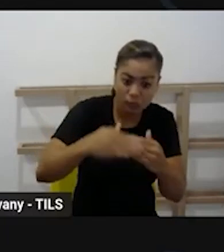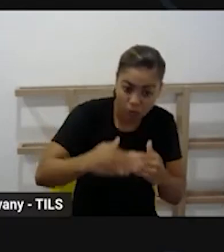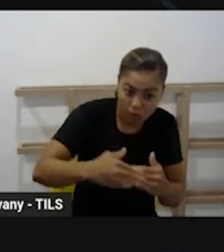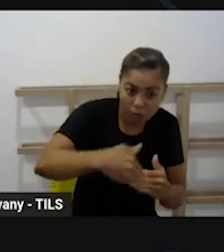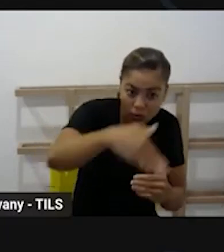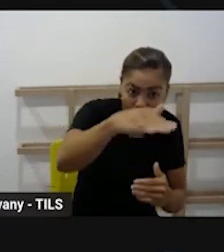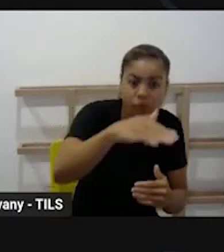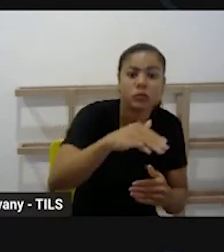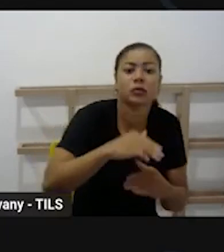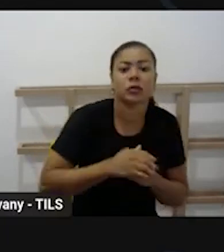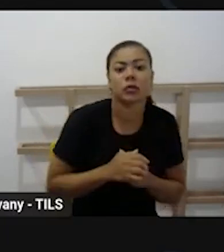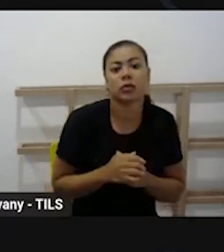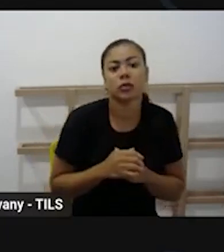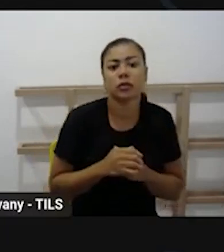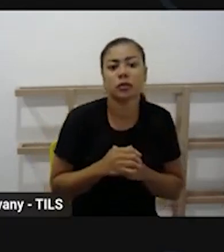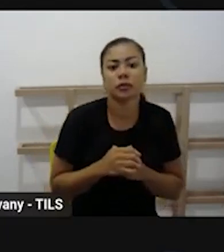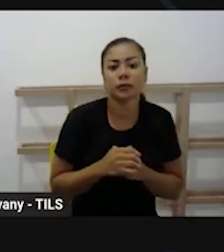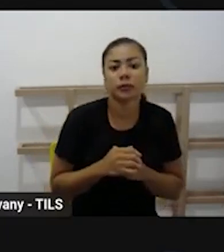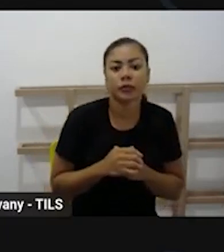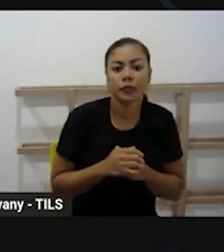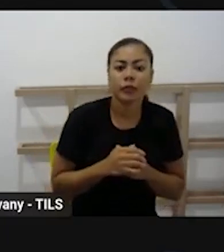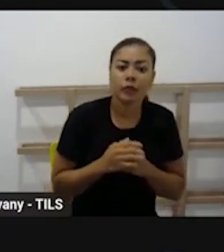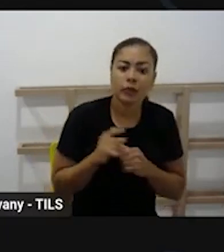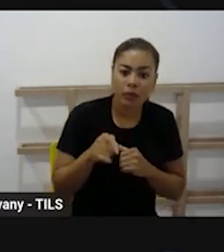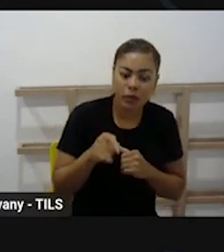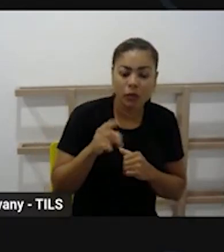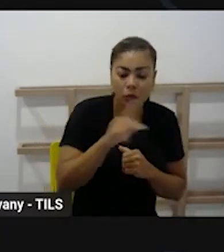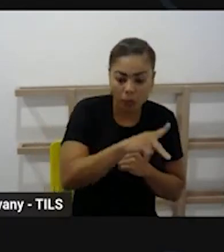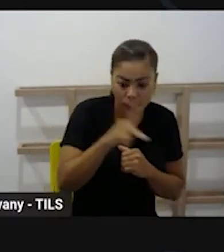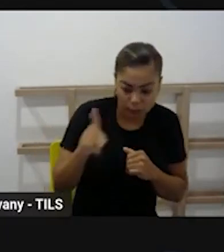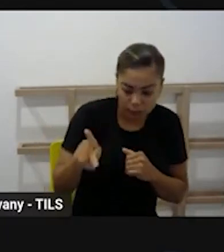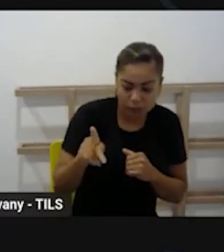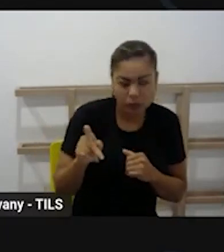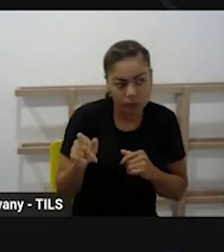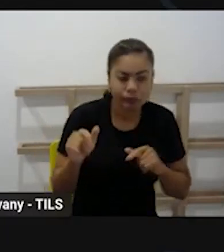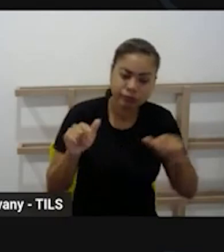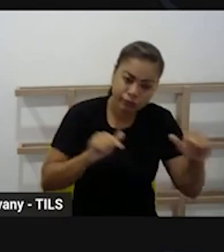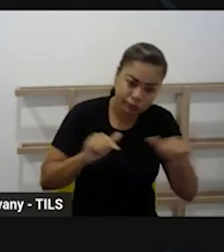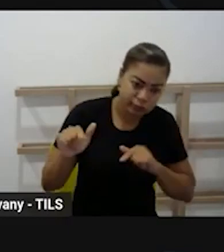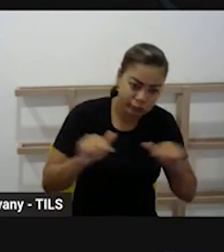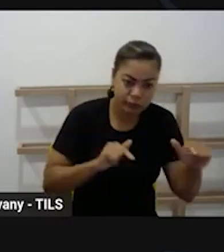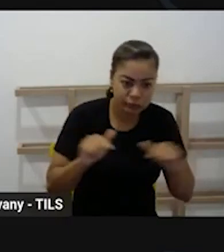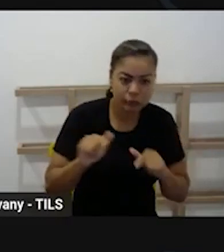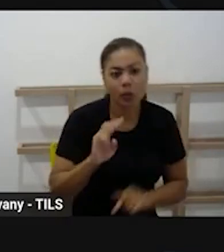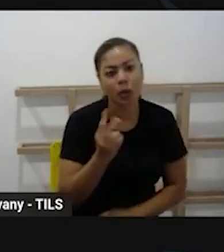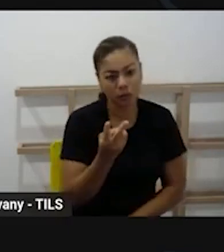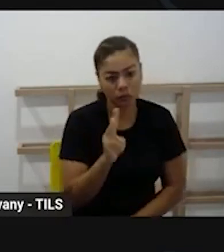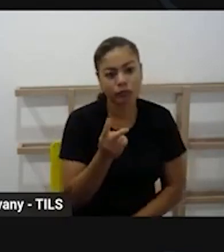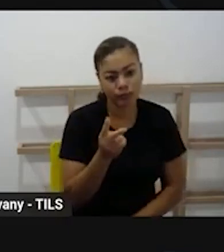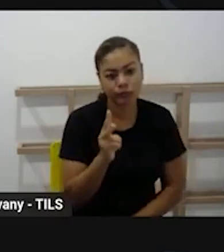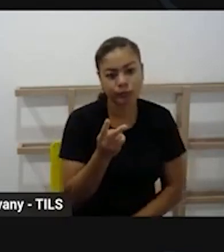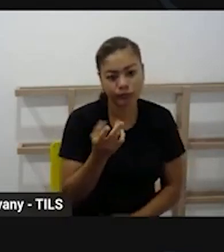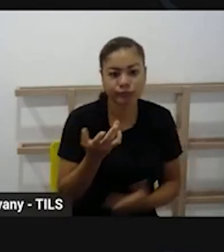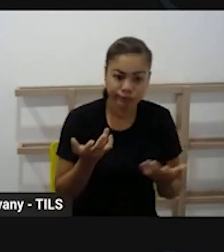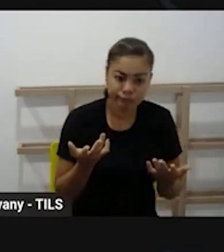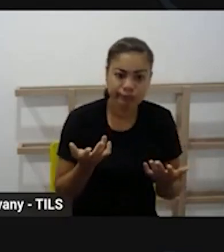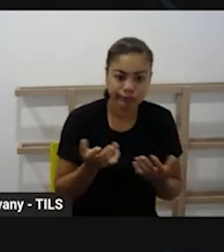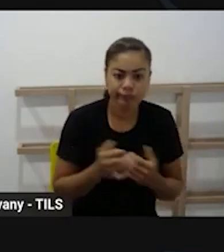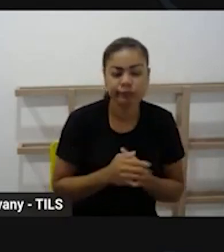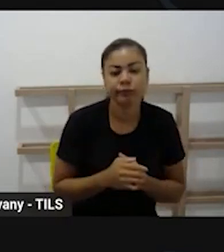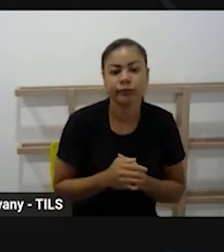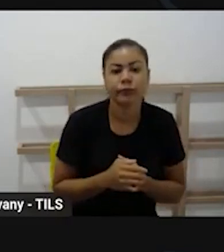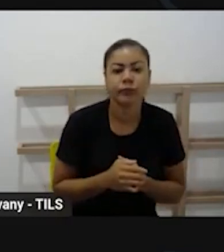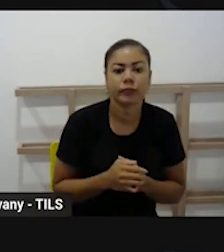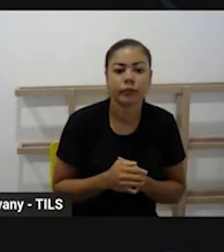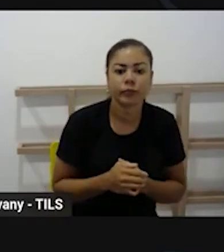anos finais já tinham então ele vai ter que trabalhar com essas duas realidades de horário porque nós não seguimos o ensino fundamental